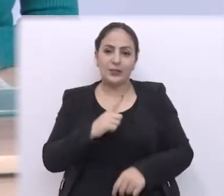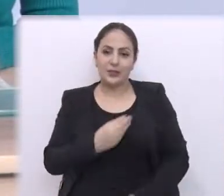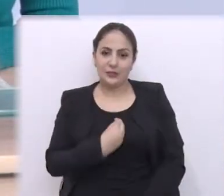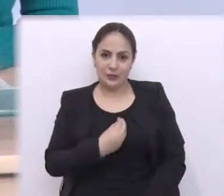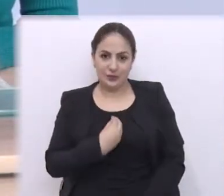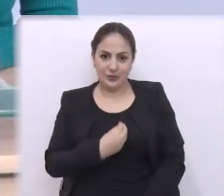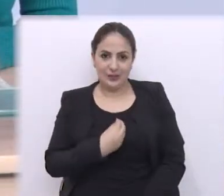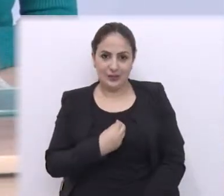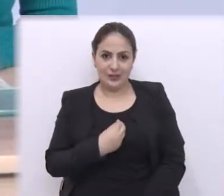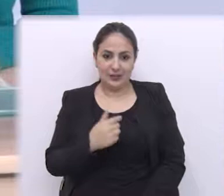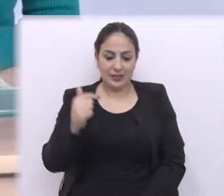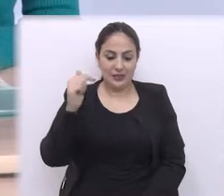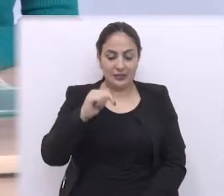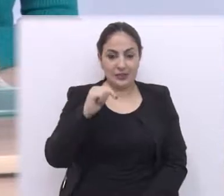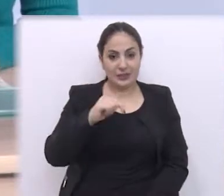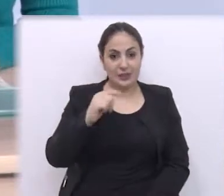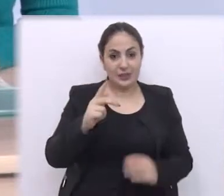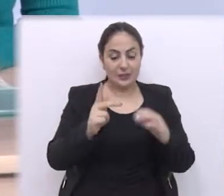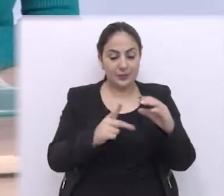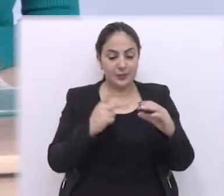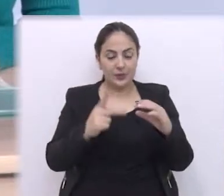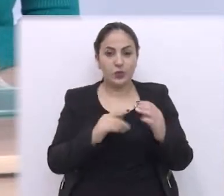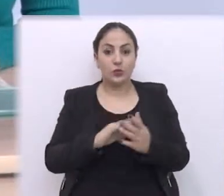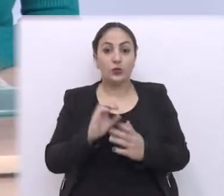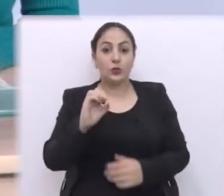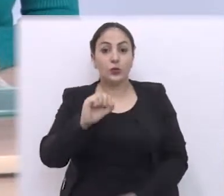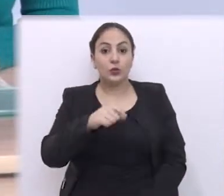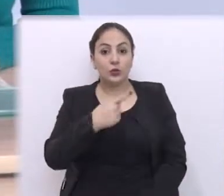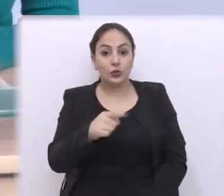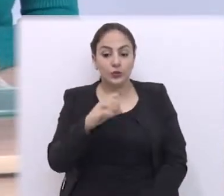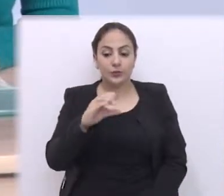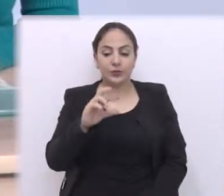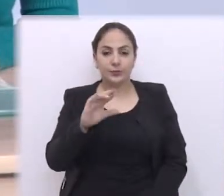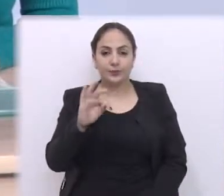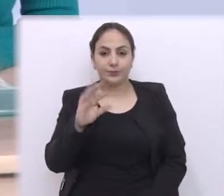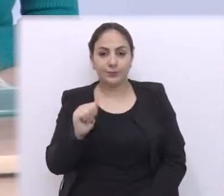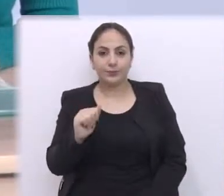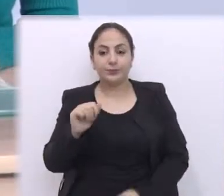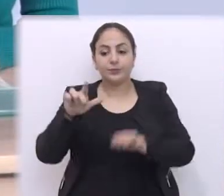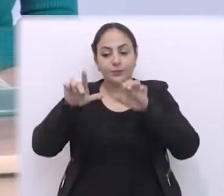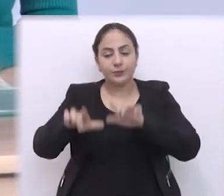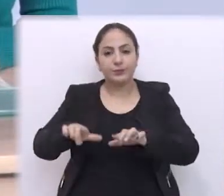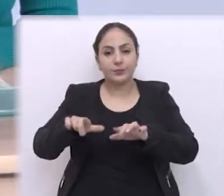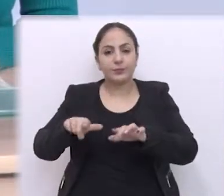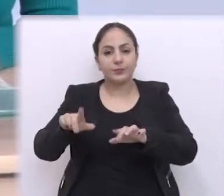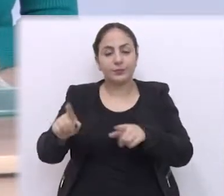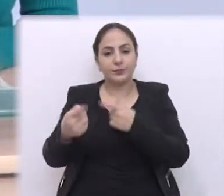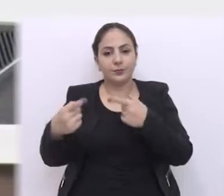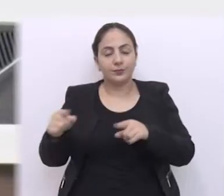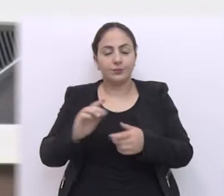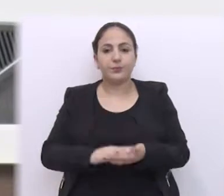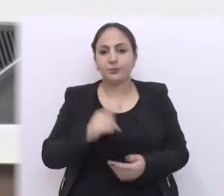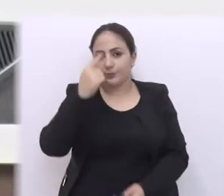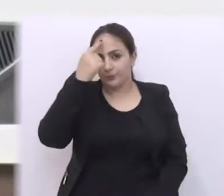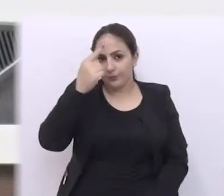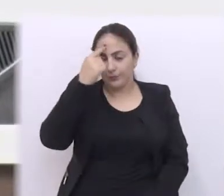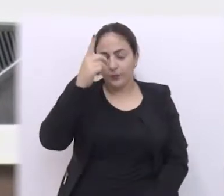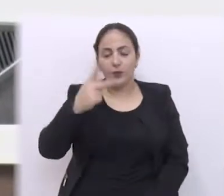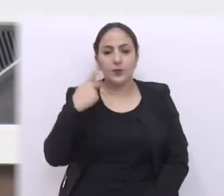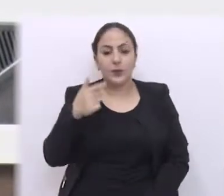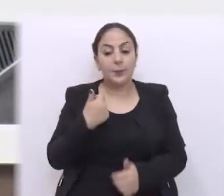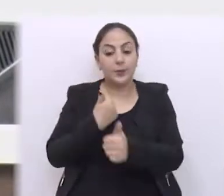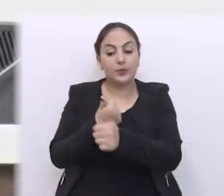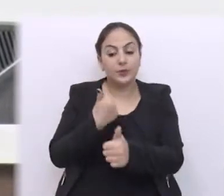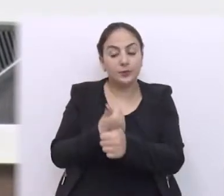quando esteve no Parlamento, João dos Santos sugeriu a criação do Conservatório Municipal da Música. A ideia do